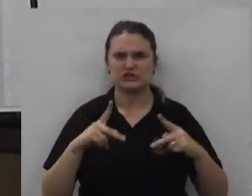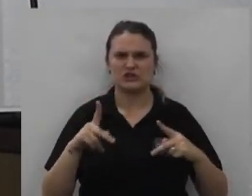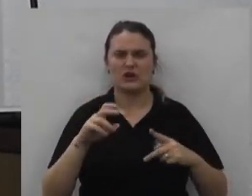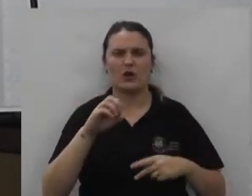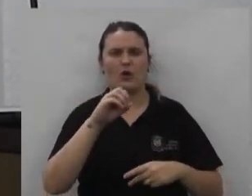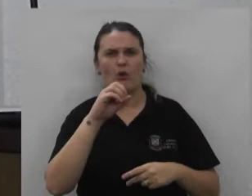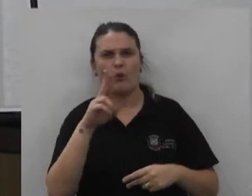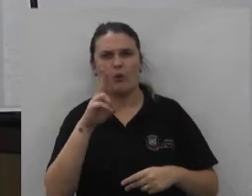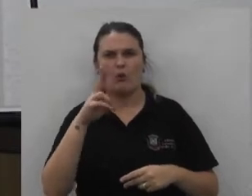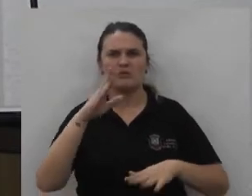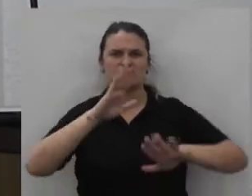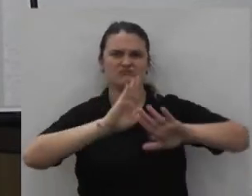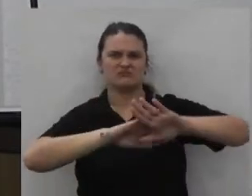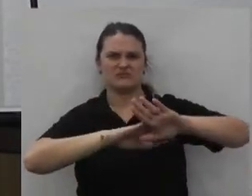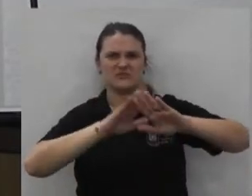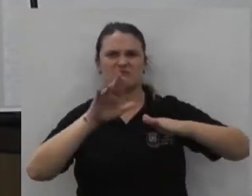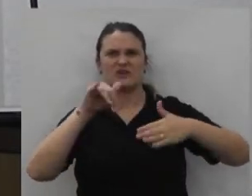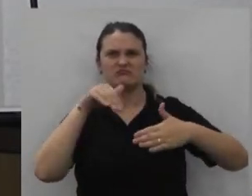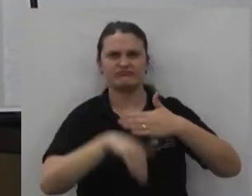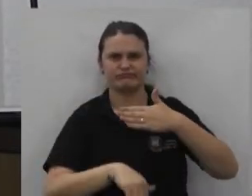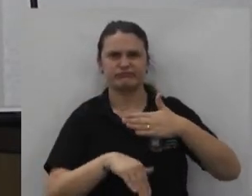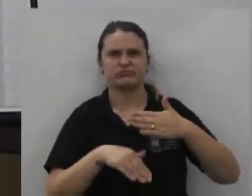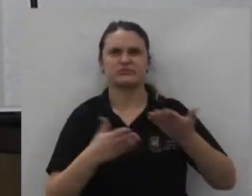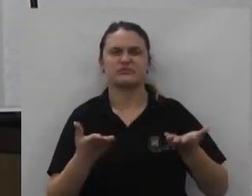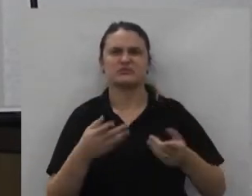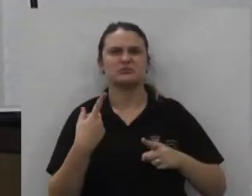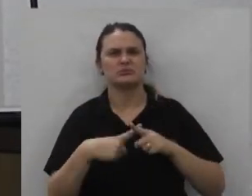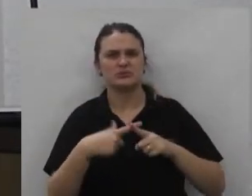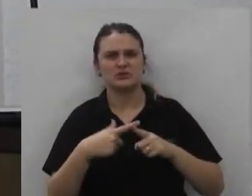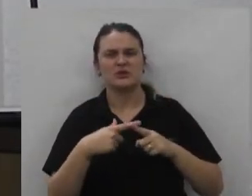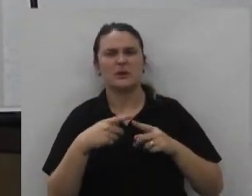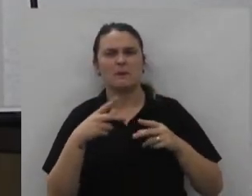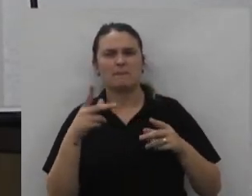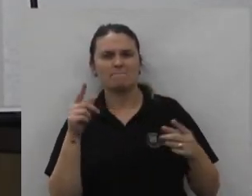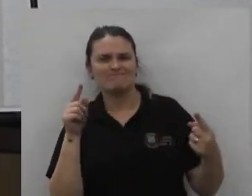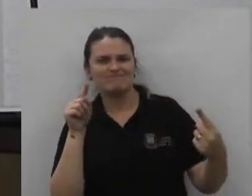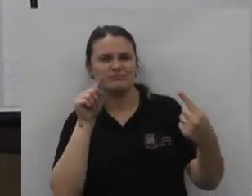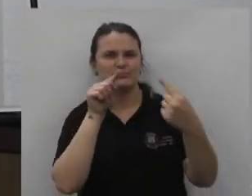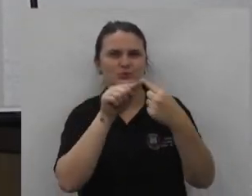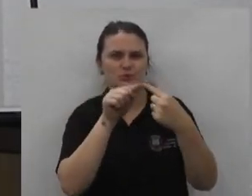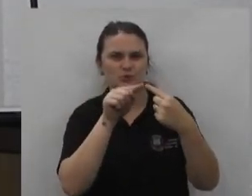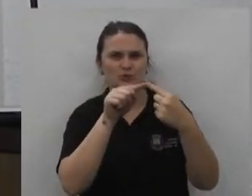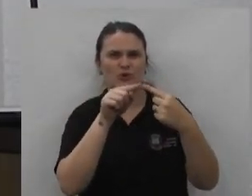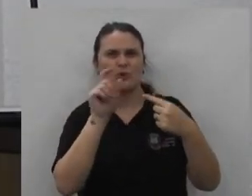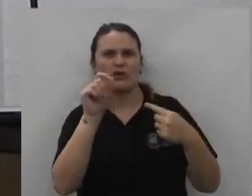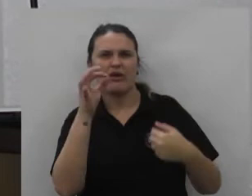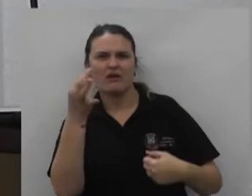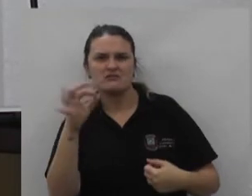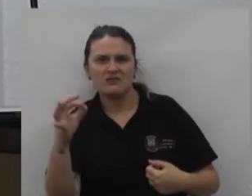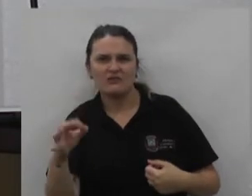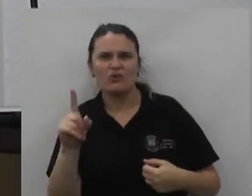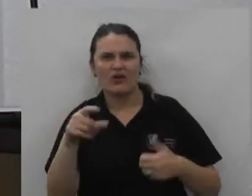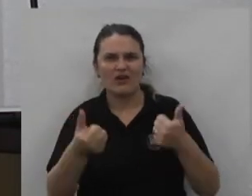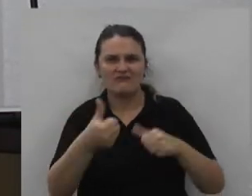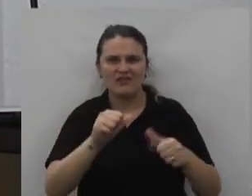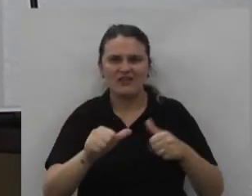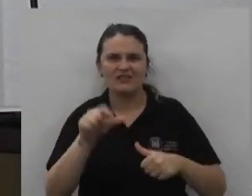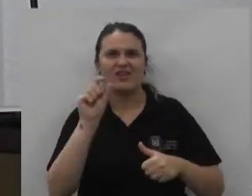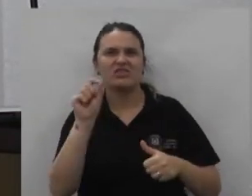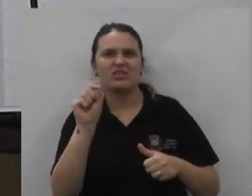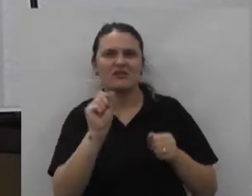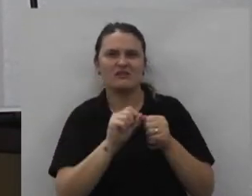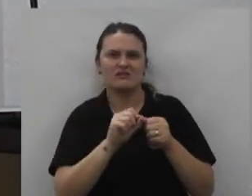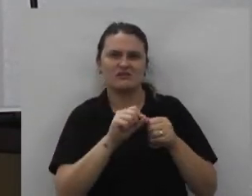ideologicamente correto reprova porque o ponto de vista e a questão correta é avaliado por quem